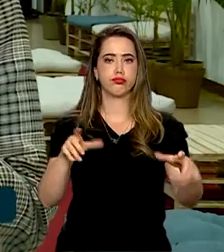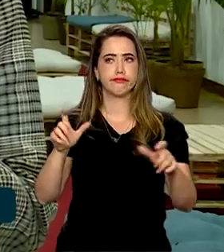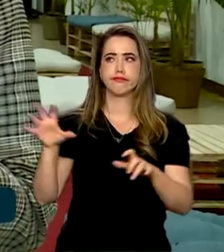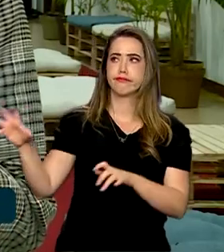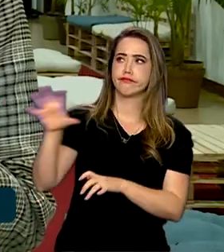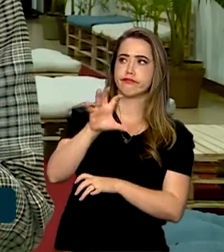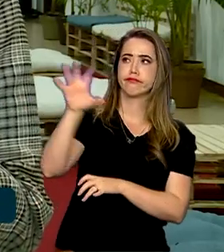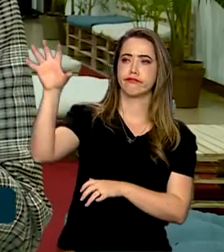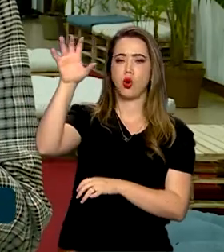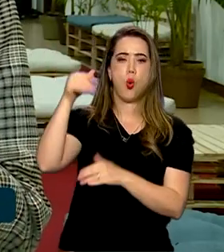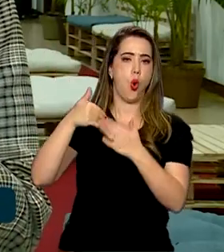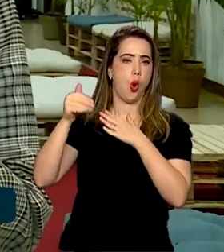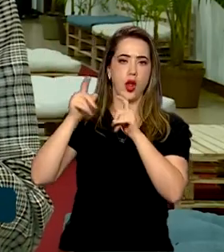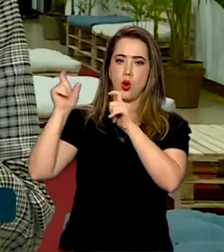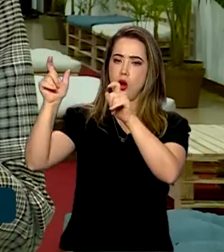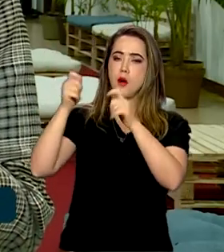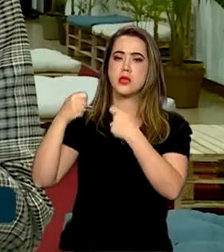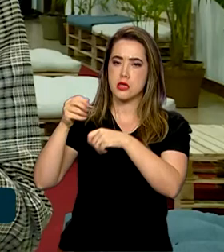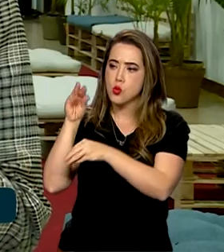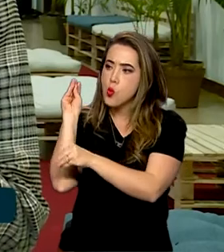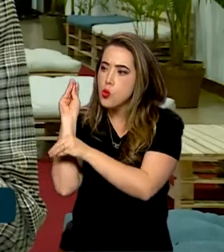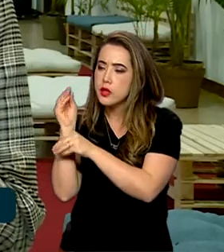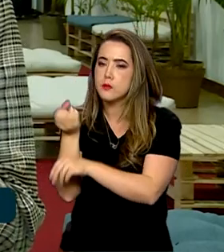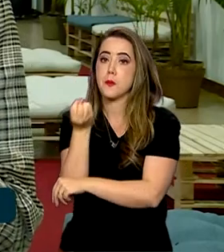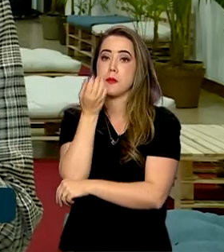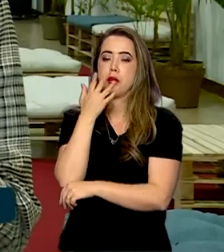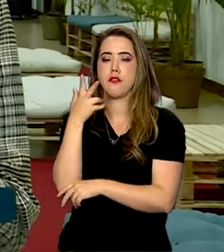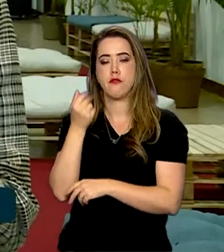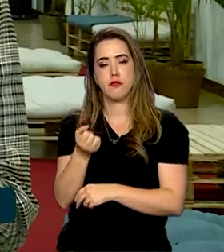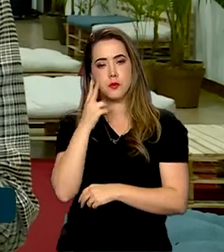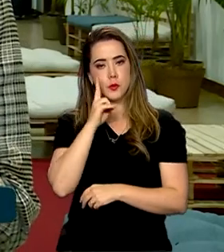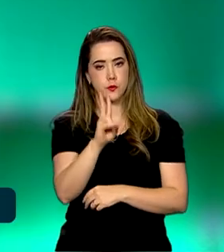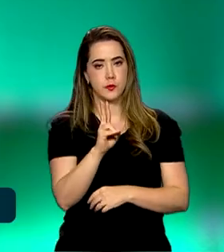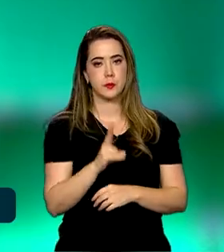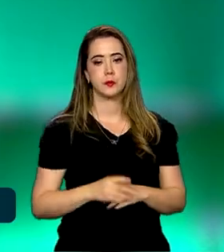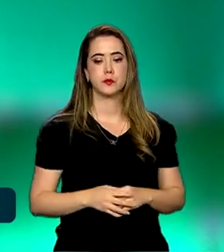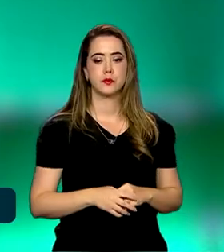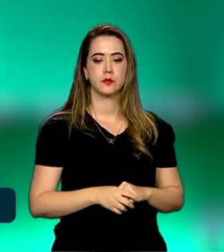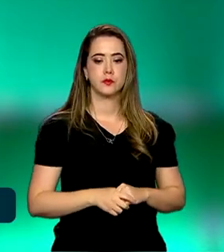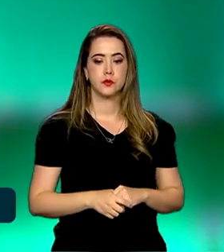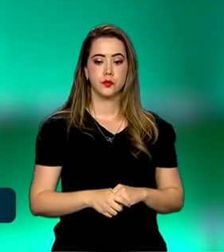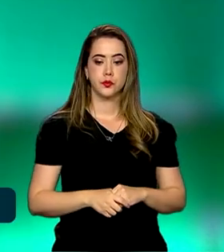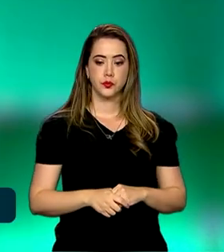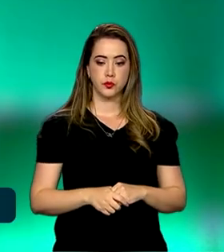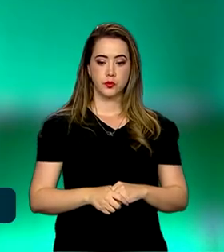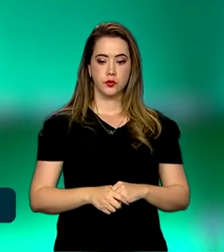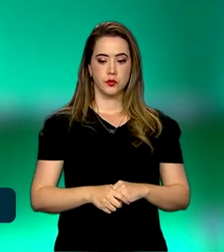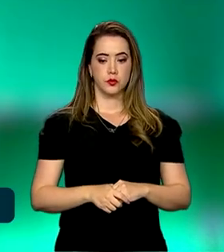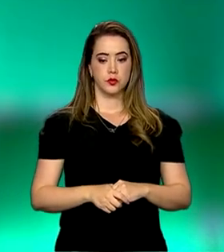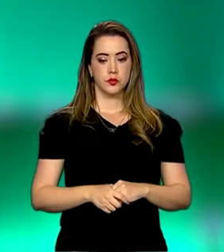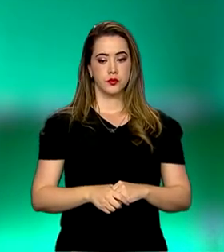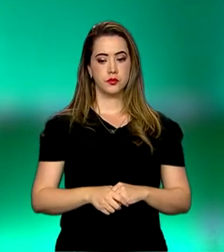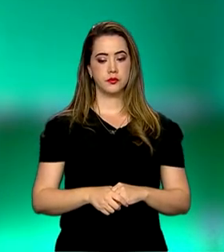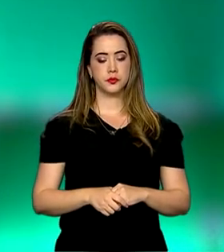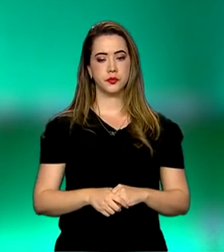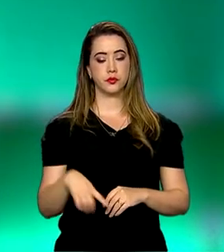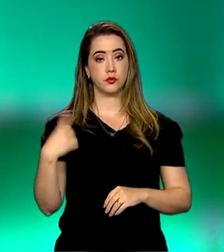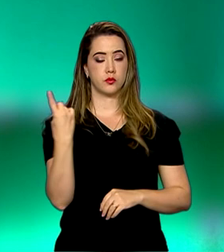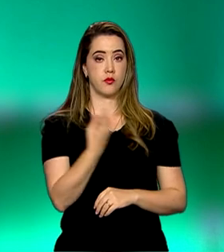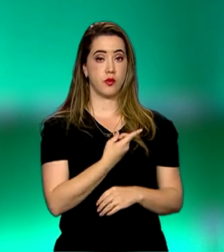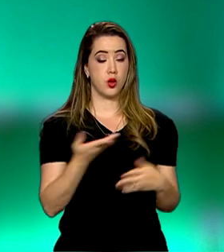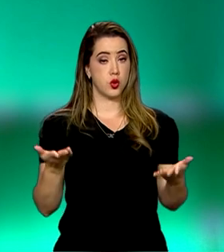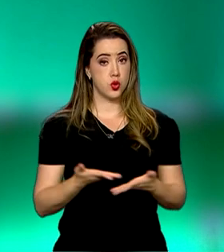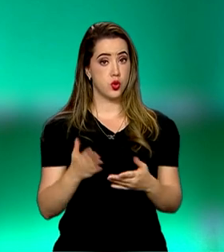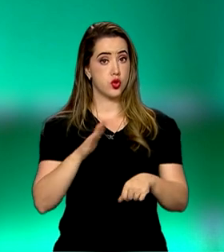A gente separou um trecho da fala dela aqui no evento. Vamos assistir. Nós temos hoje um momento que nós acreditamos